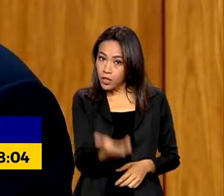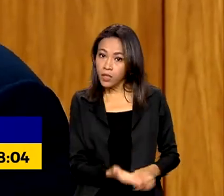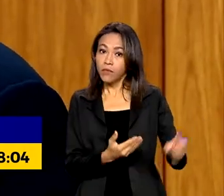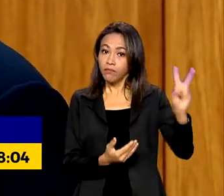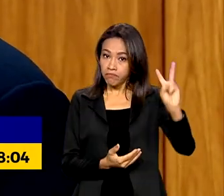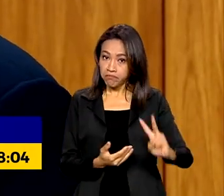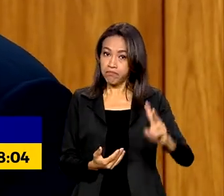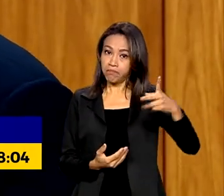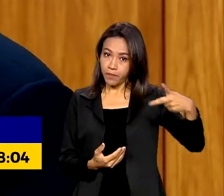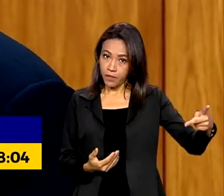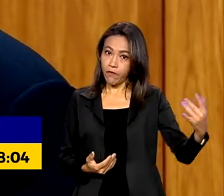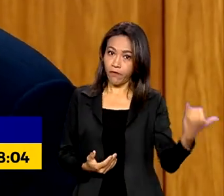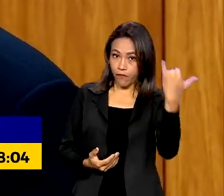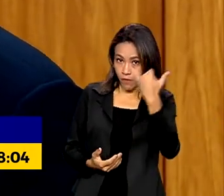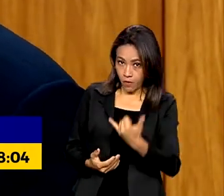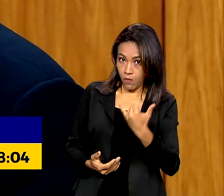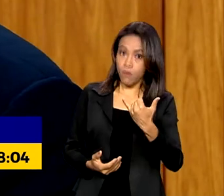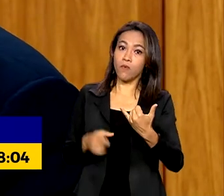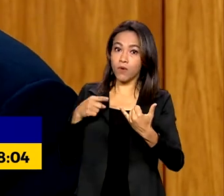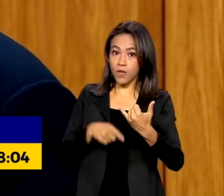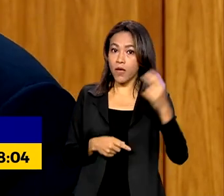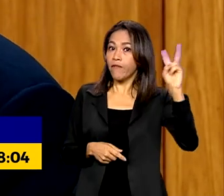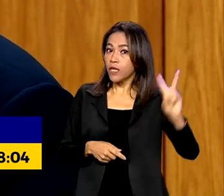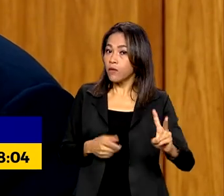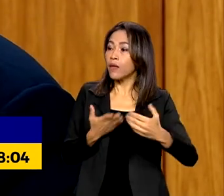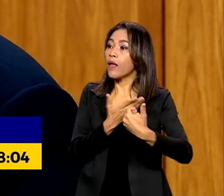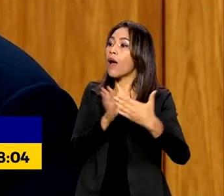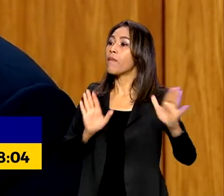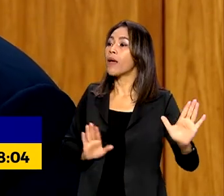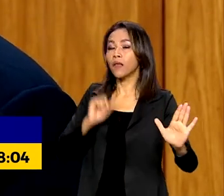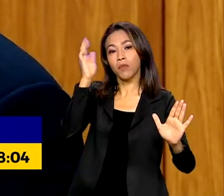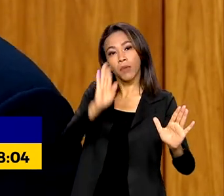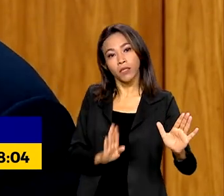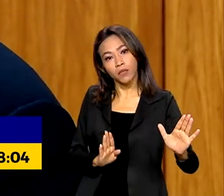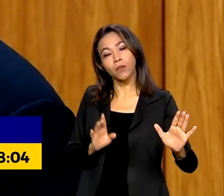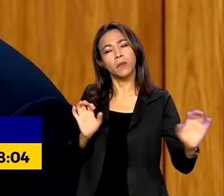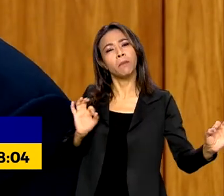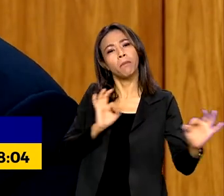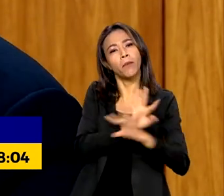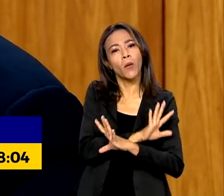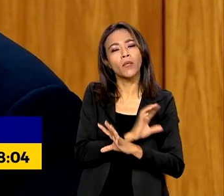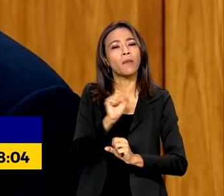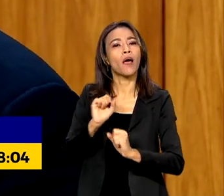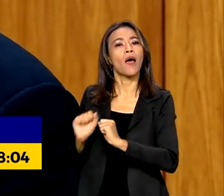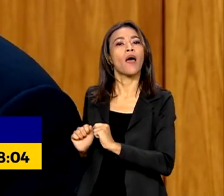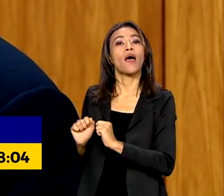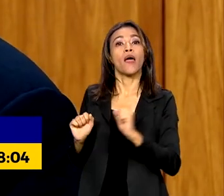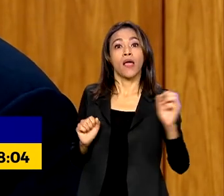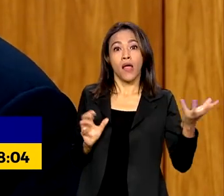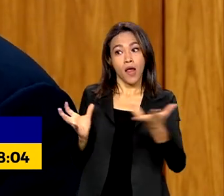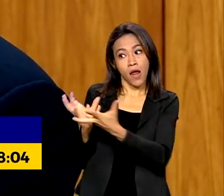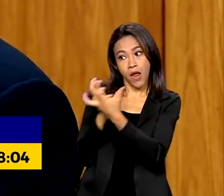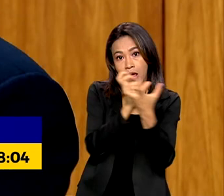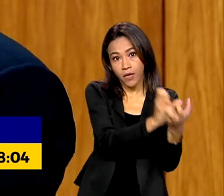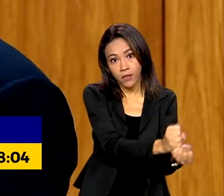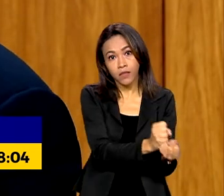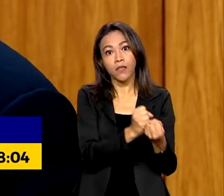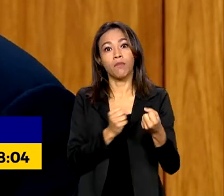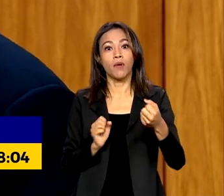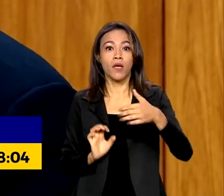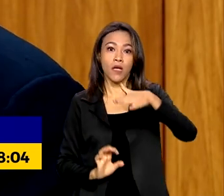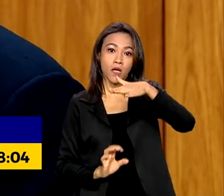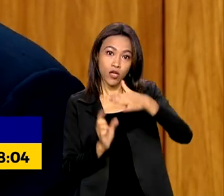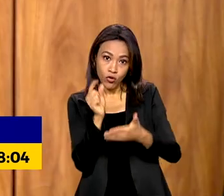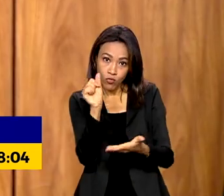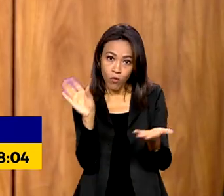Maduro disse que a Venezuela está de portas abertas para o Brasil e pronta para receber investimentos dos empresários